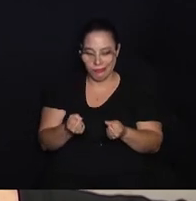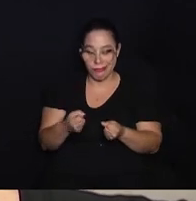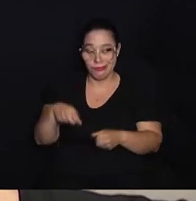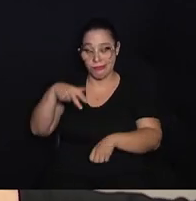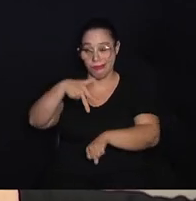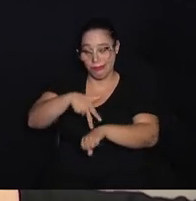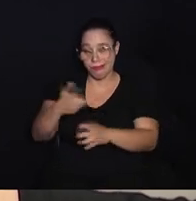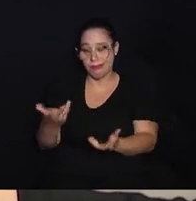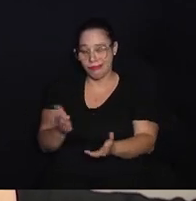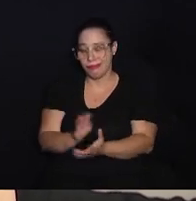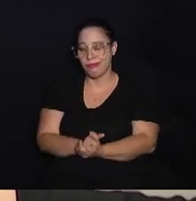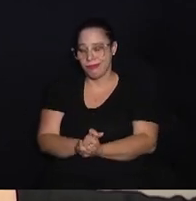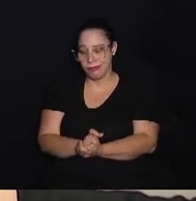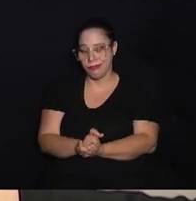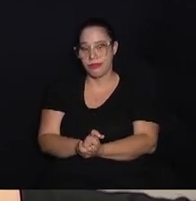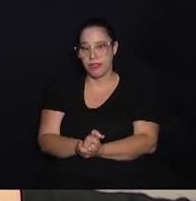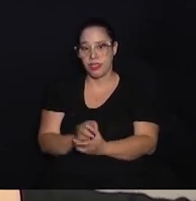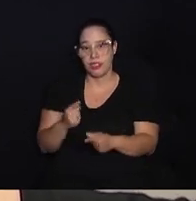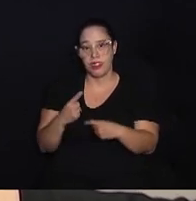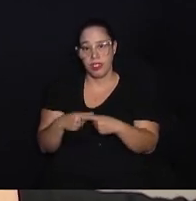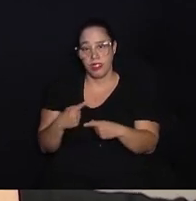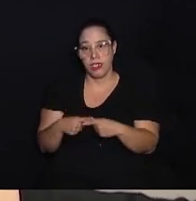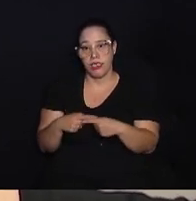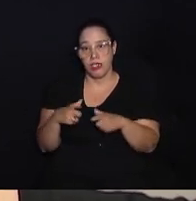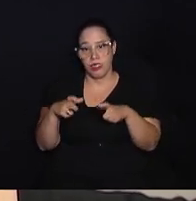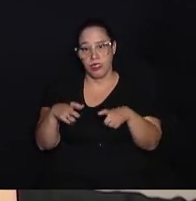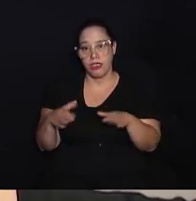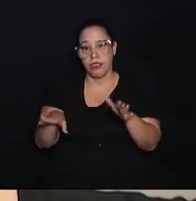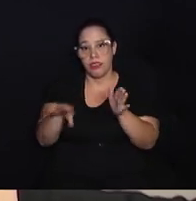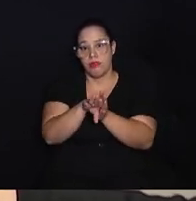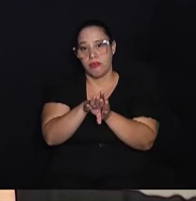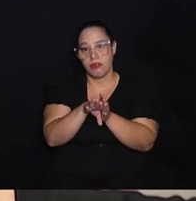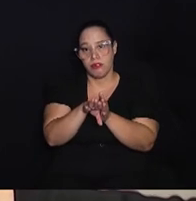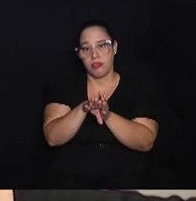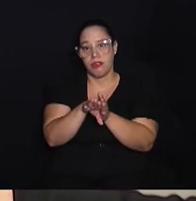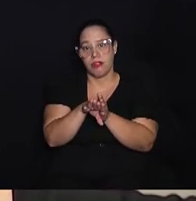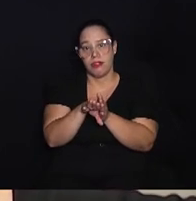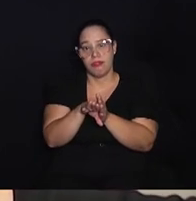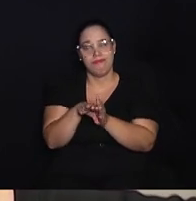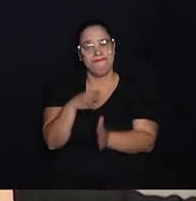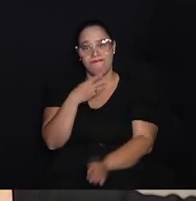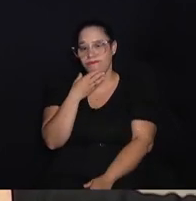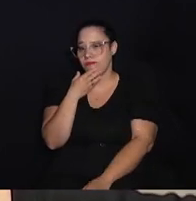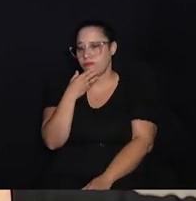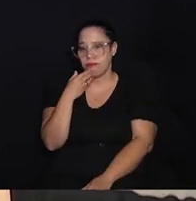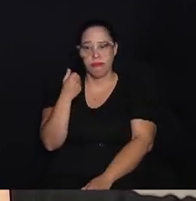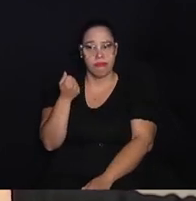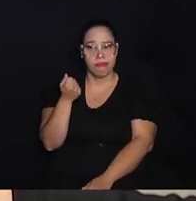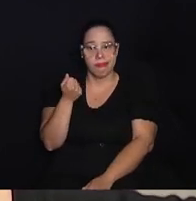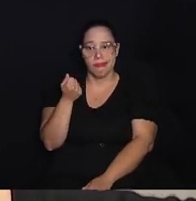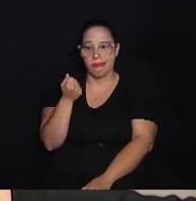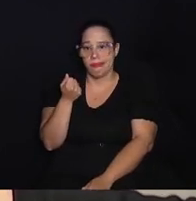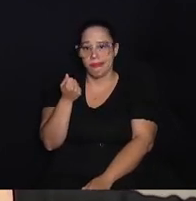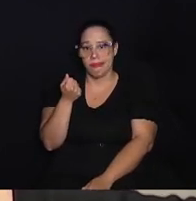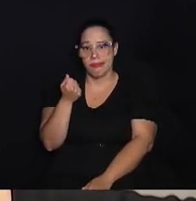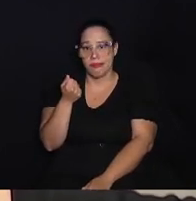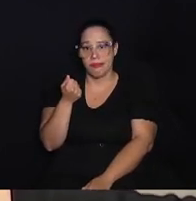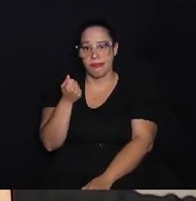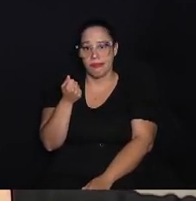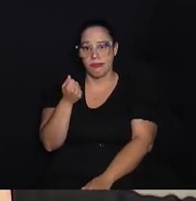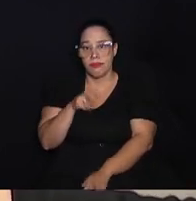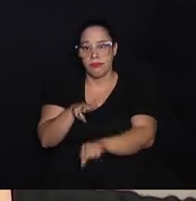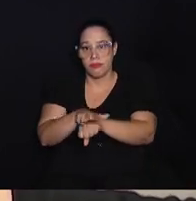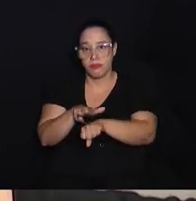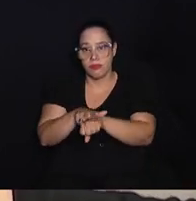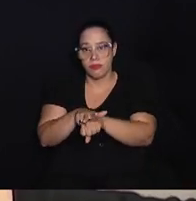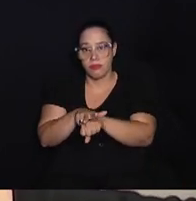também. Porque a situação assim que eu cheguei aqui assim não foi uma das melhores. Eu tenho um trauma já da minha filha